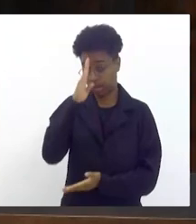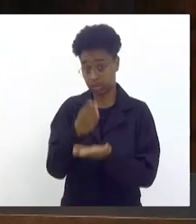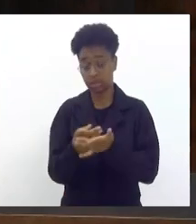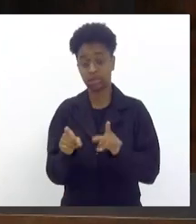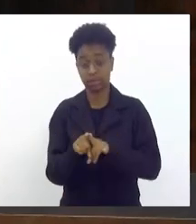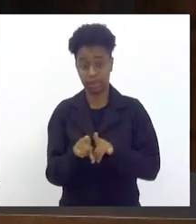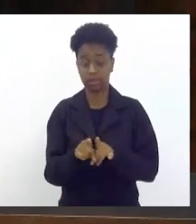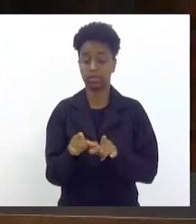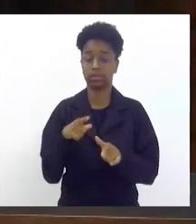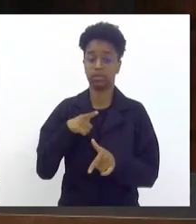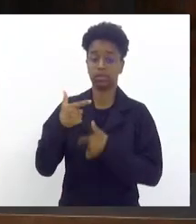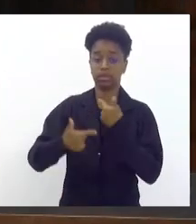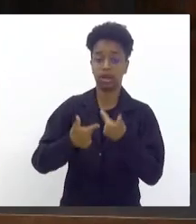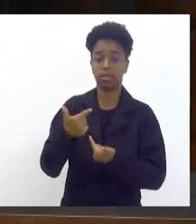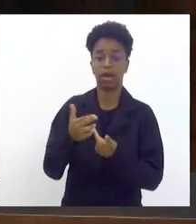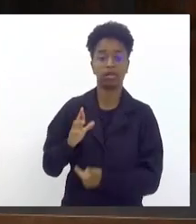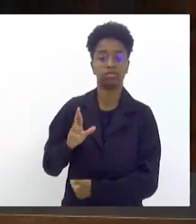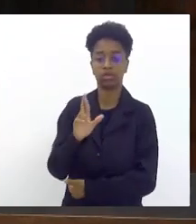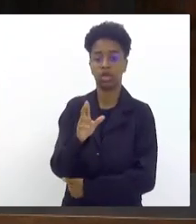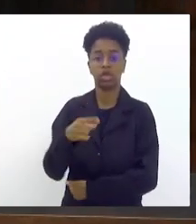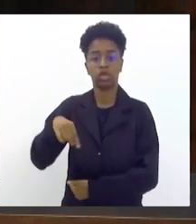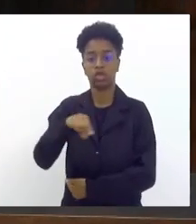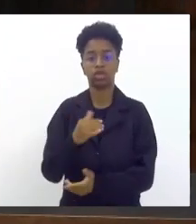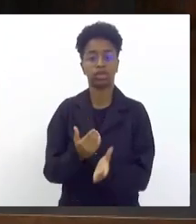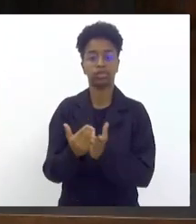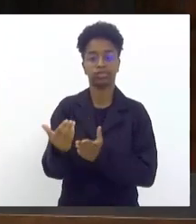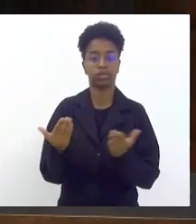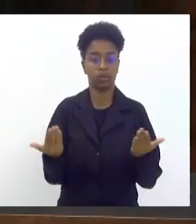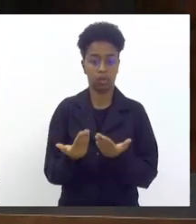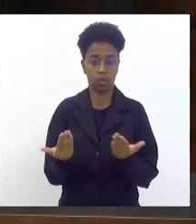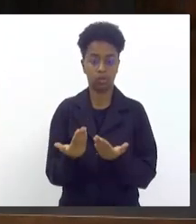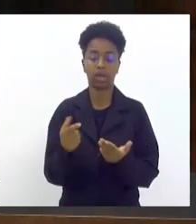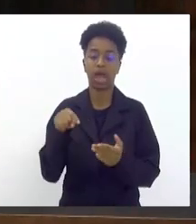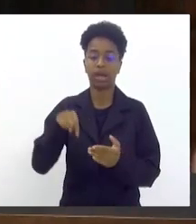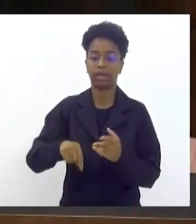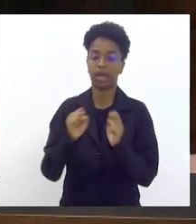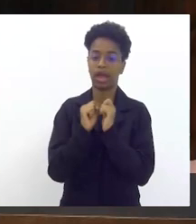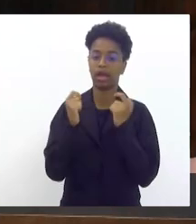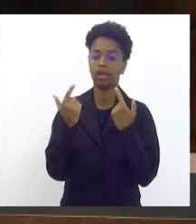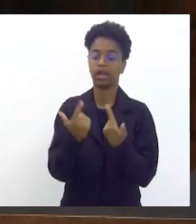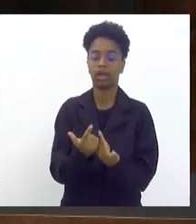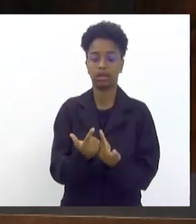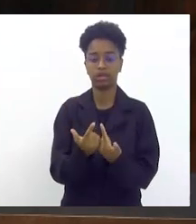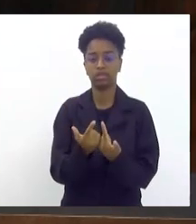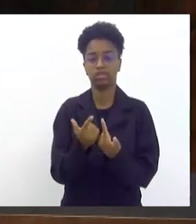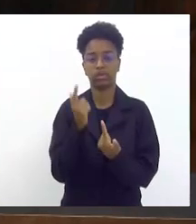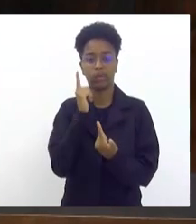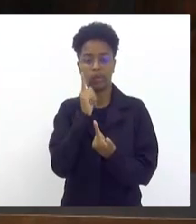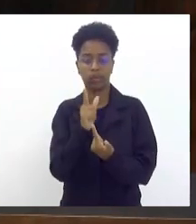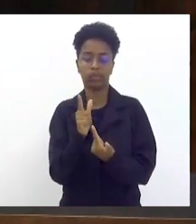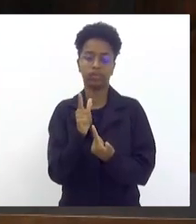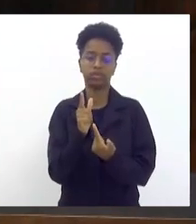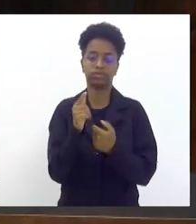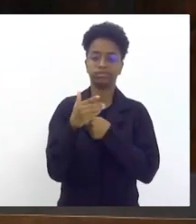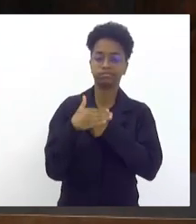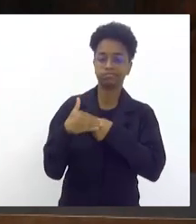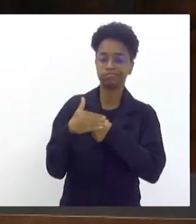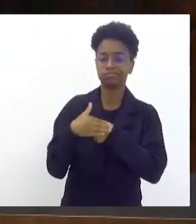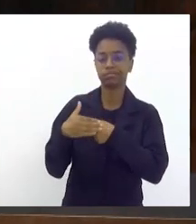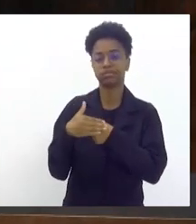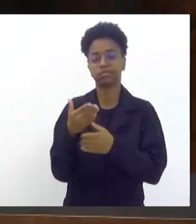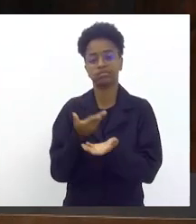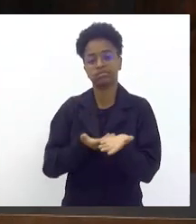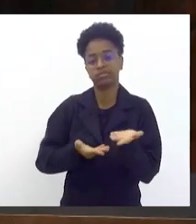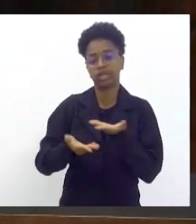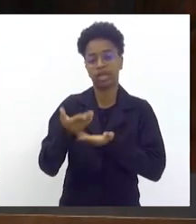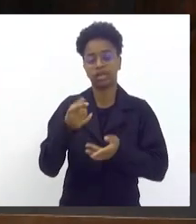representatividade que a gente impõe hoje a Assembleia Legislativa terá aqui todo o carinho e